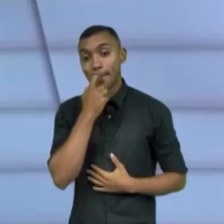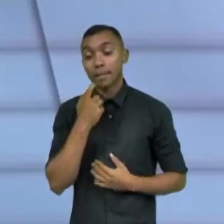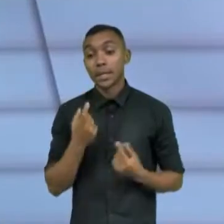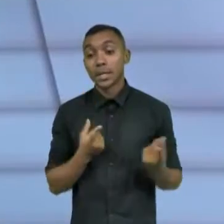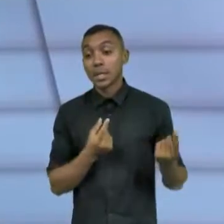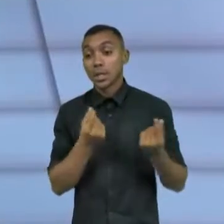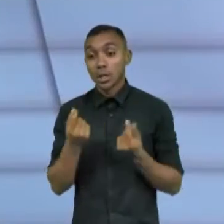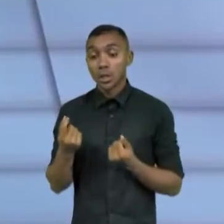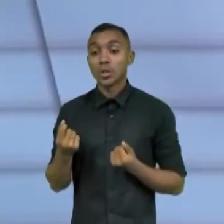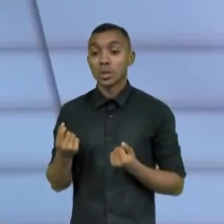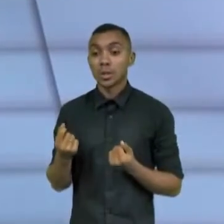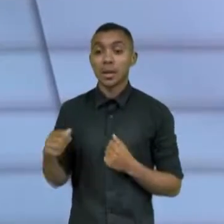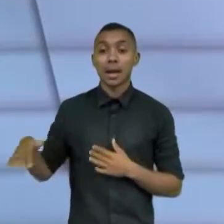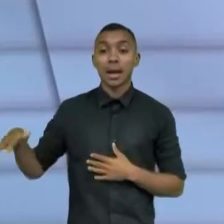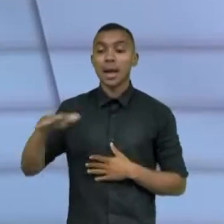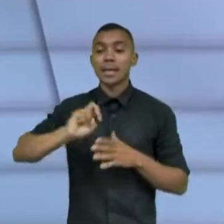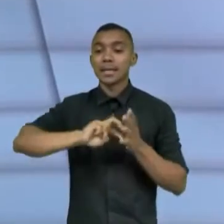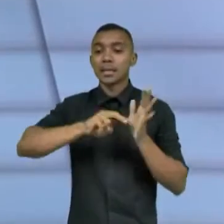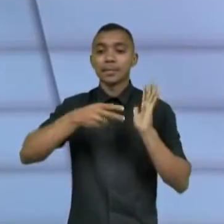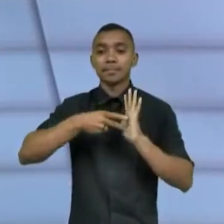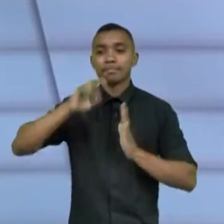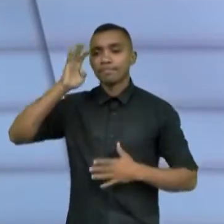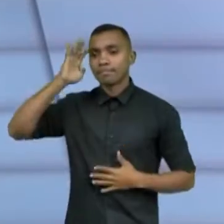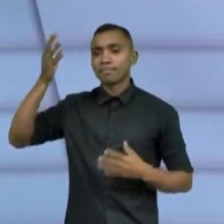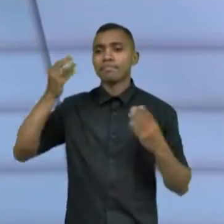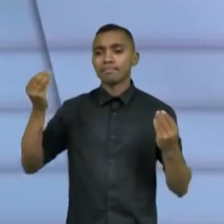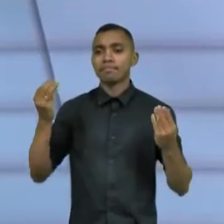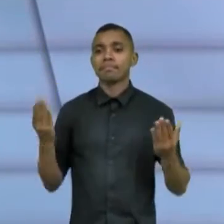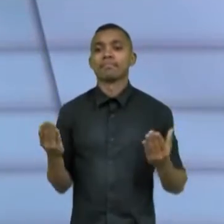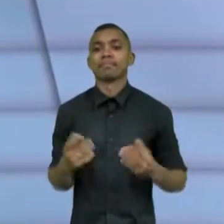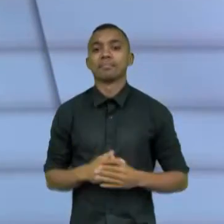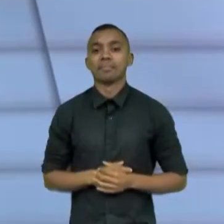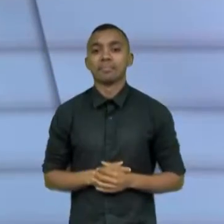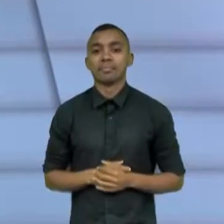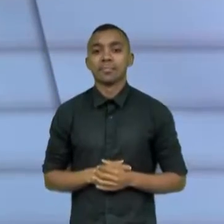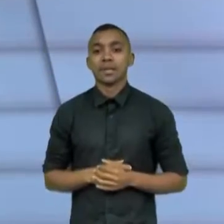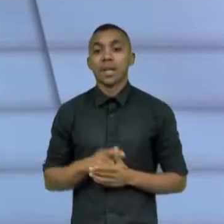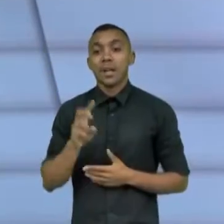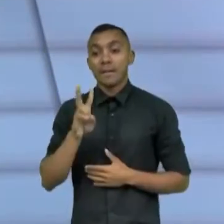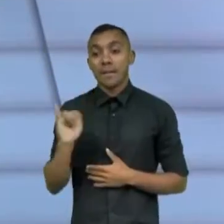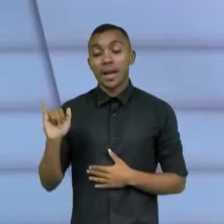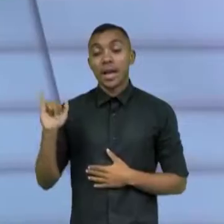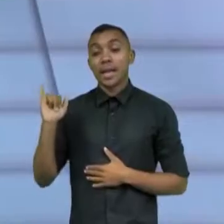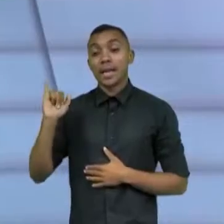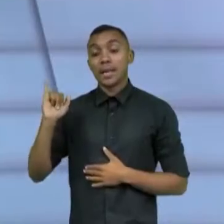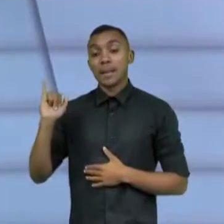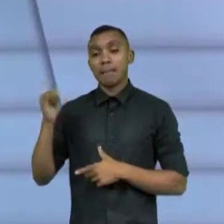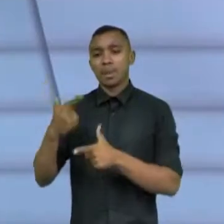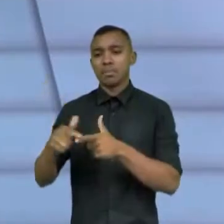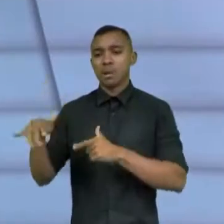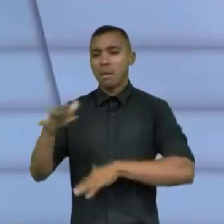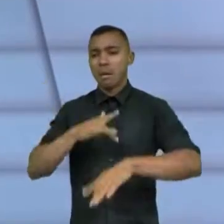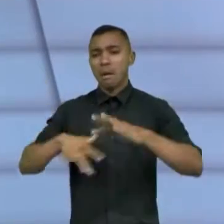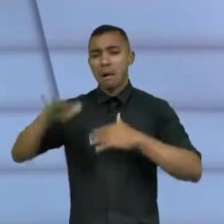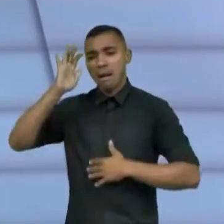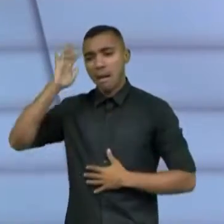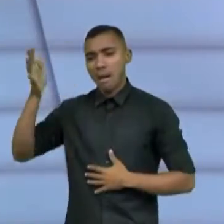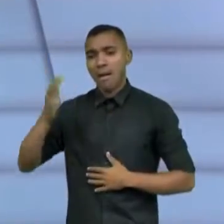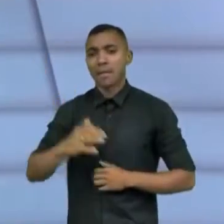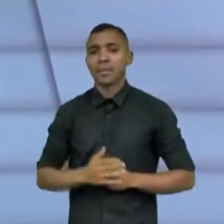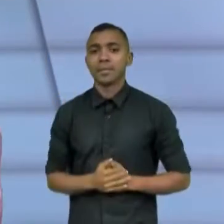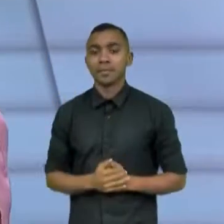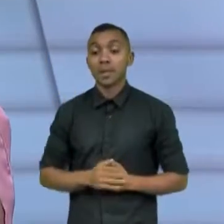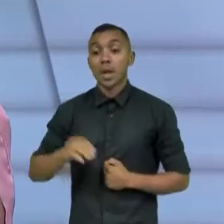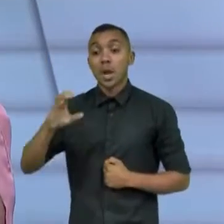negócios de impacto como uma solução, como um caminho para resolver problemas complexos. E por aí vai, né? A coalizão